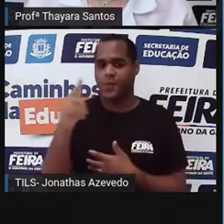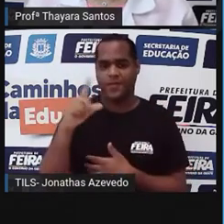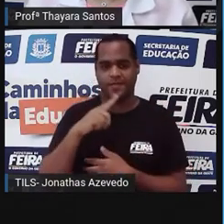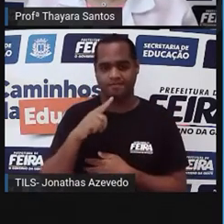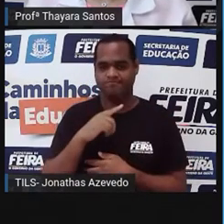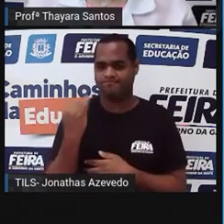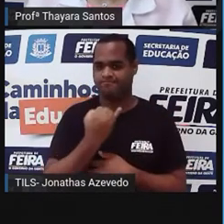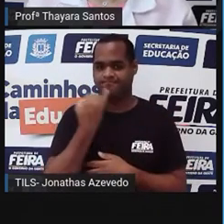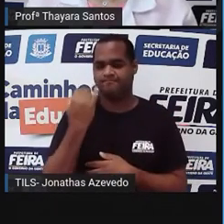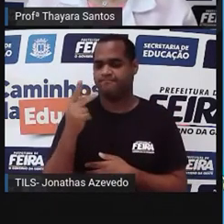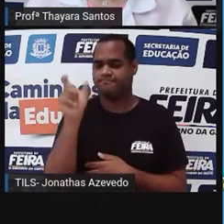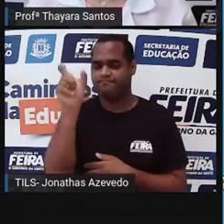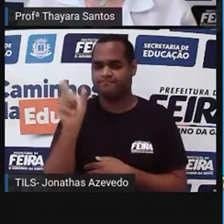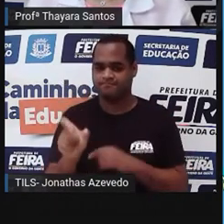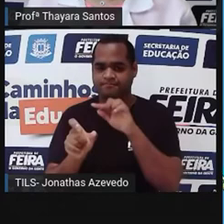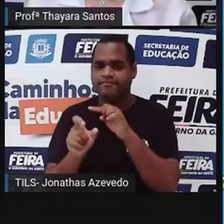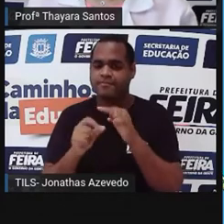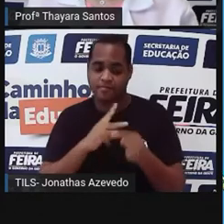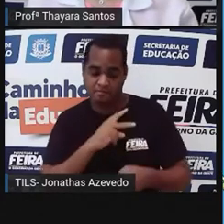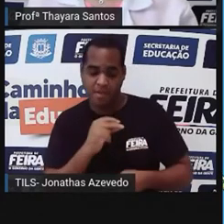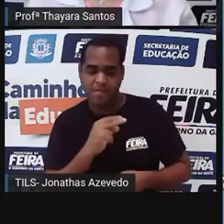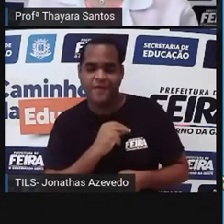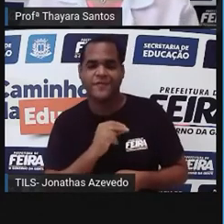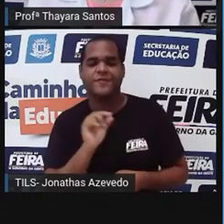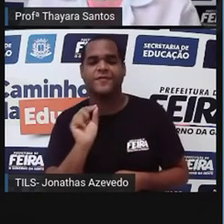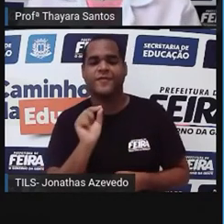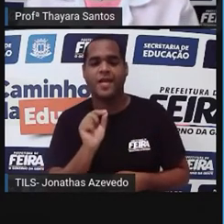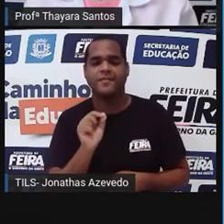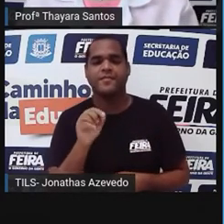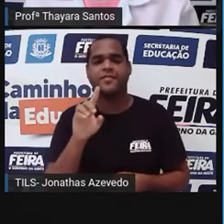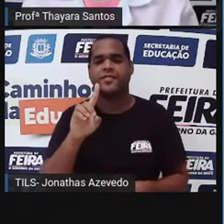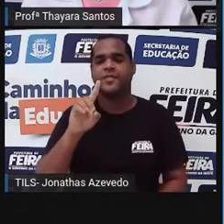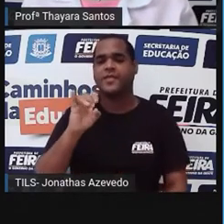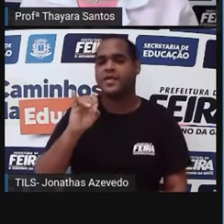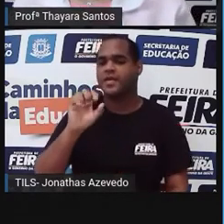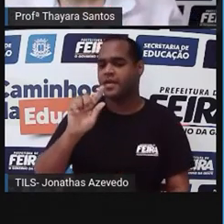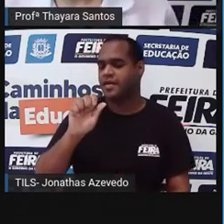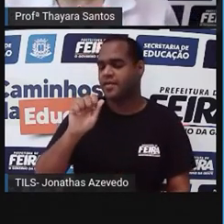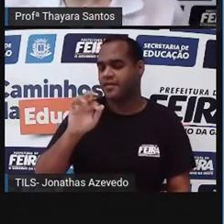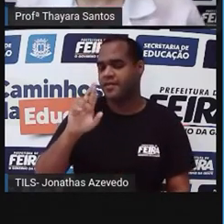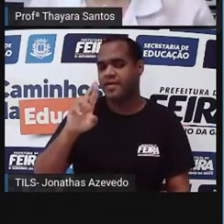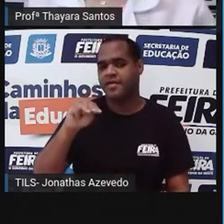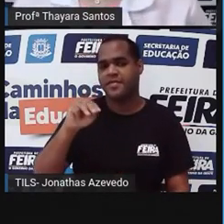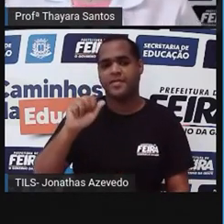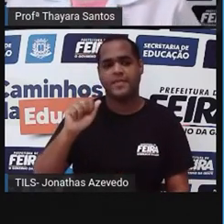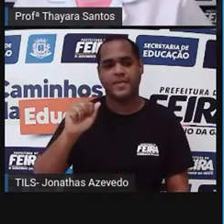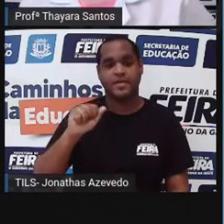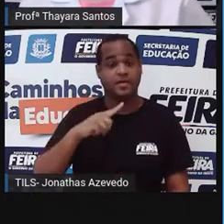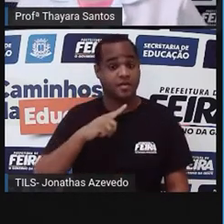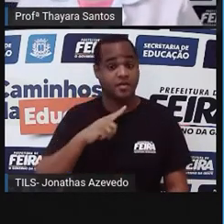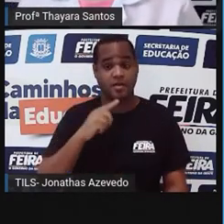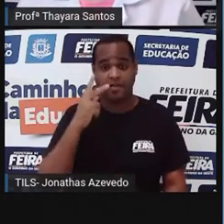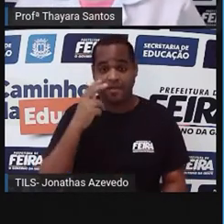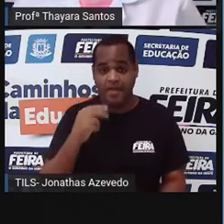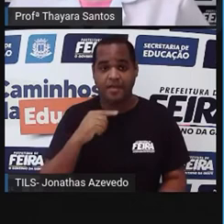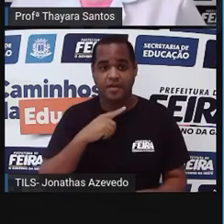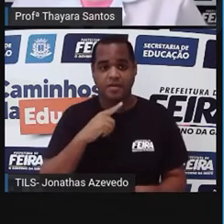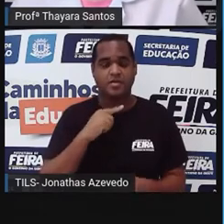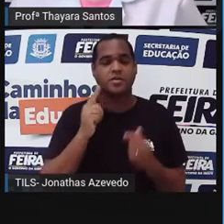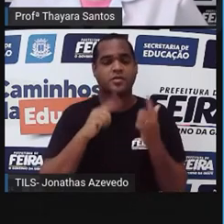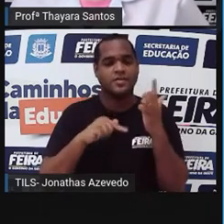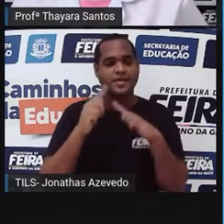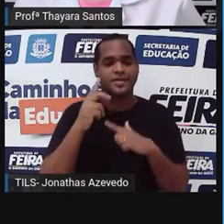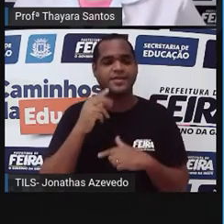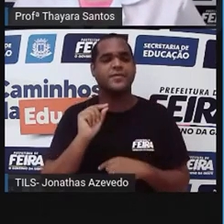que é exclusiva dos mamíferos é ter diafragma. O que é isso? O diafragma é o músculo que a gente tem